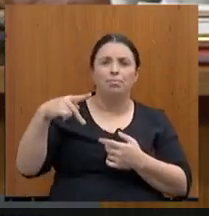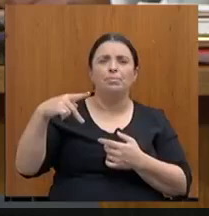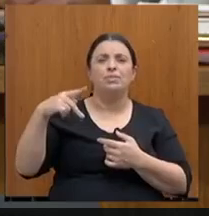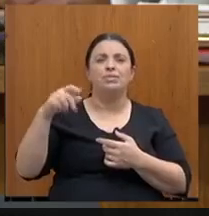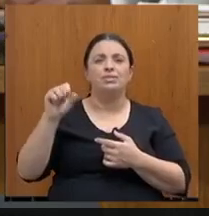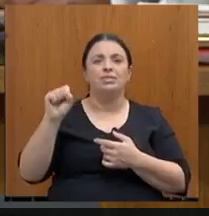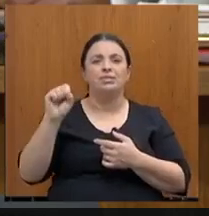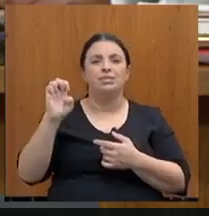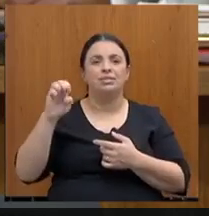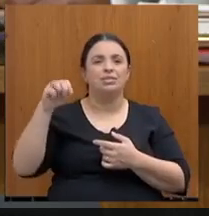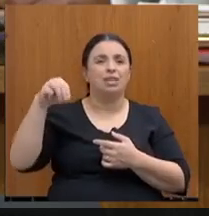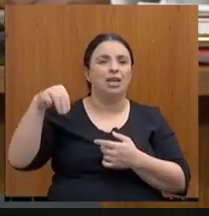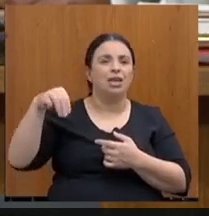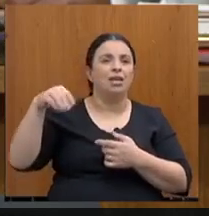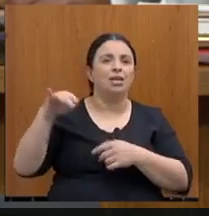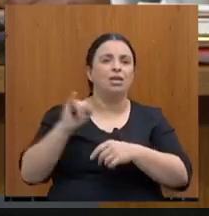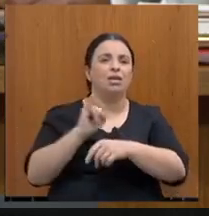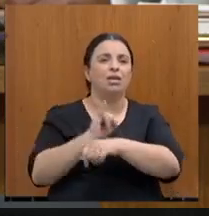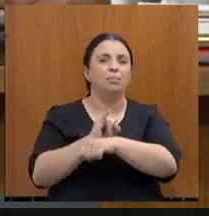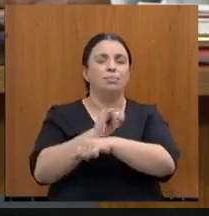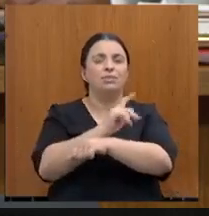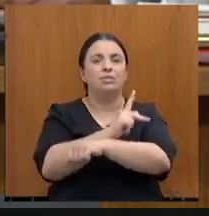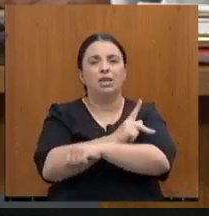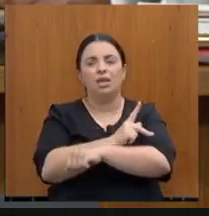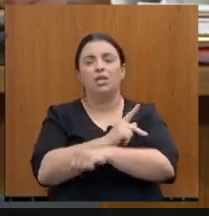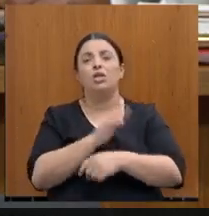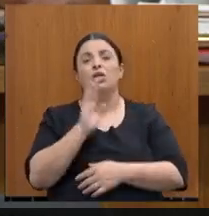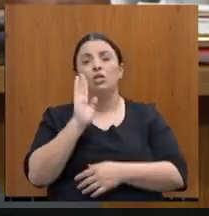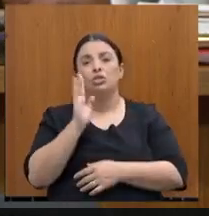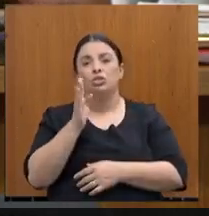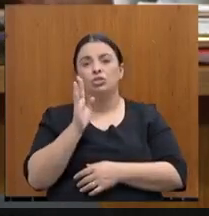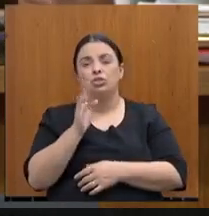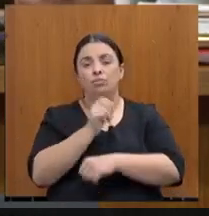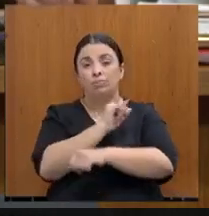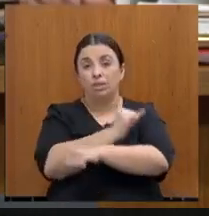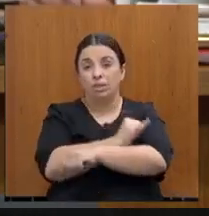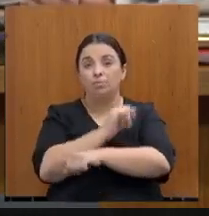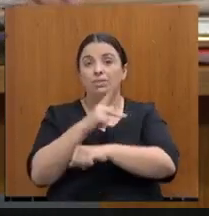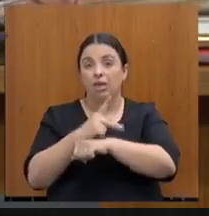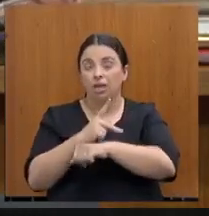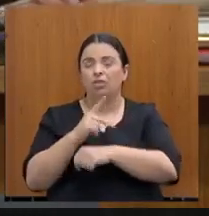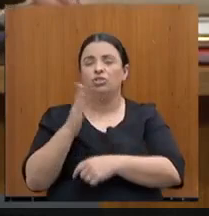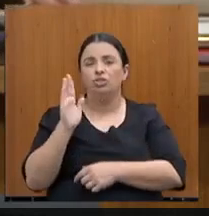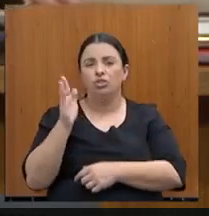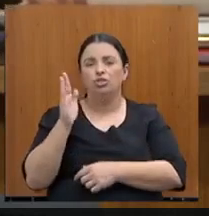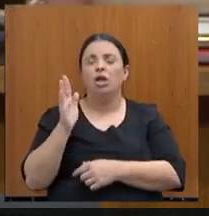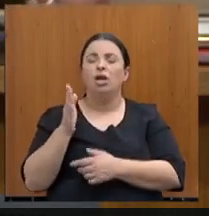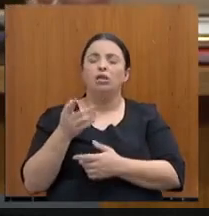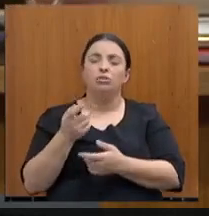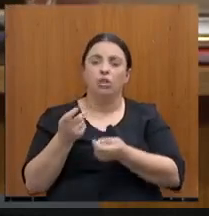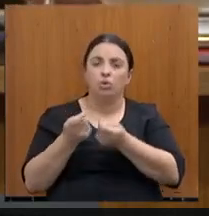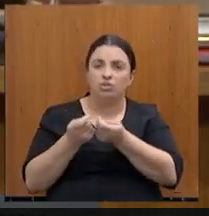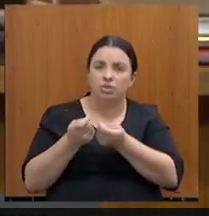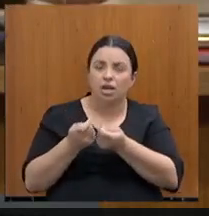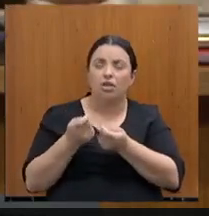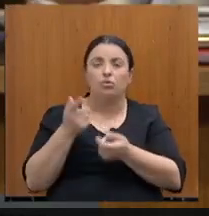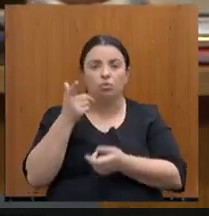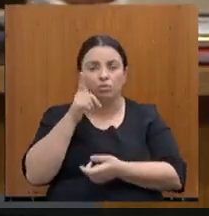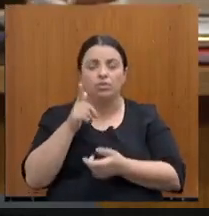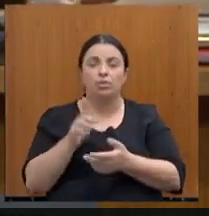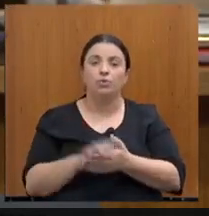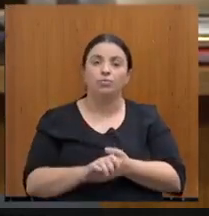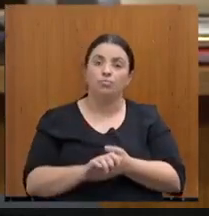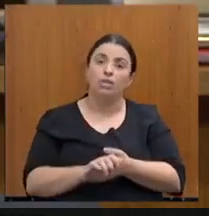2019. Então, assim, de cabeça aqui que eu estou colocando, e tem os restos a pagar, eu esqueci de citar, restos a pagar, é um volume